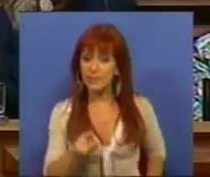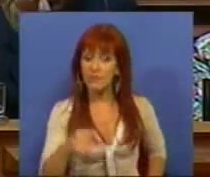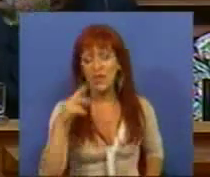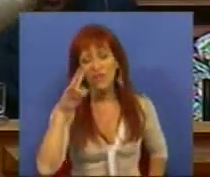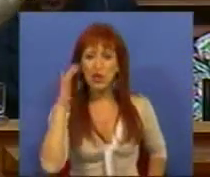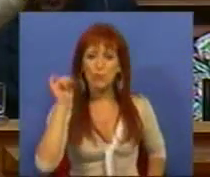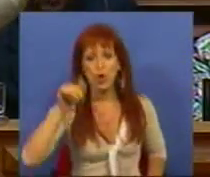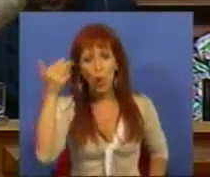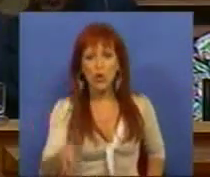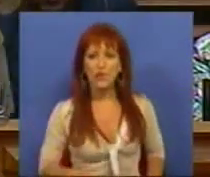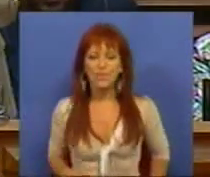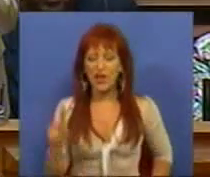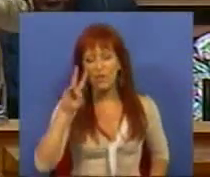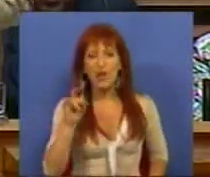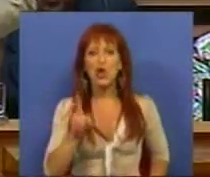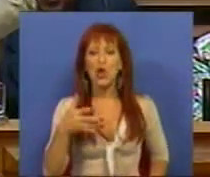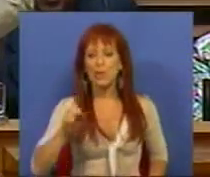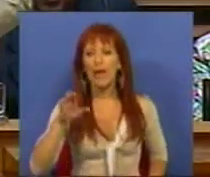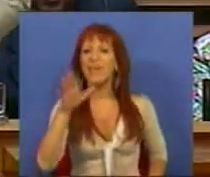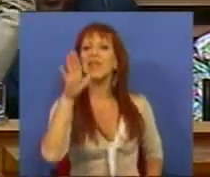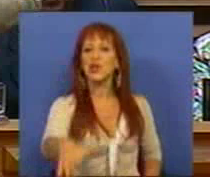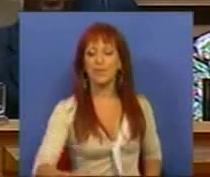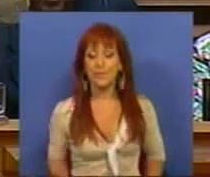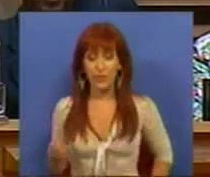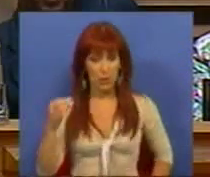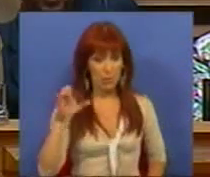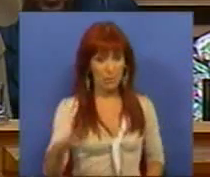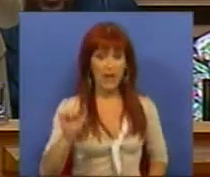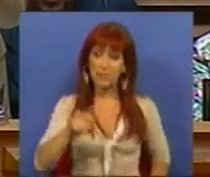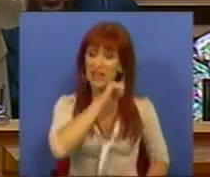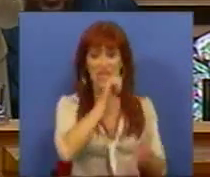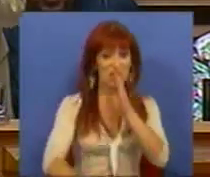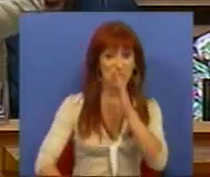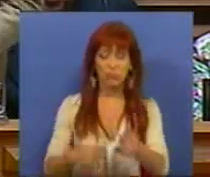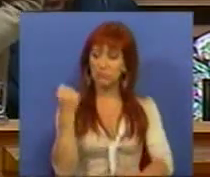Veja os números de hoje. Veja o que o PEC diz. O PEC desistiu de criar emprego. desistiu emprego. Obrigado.